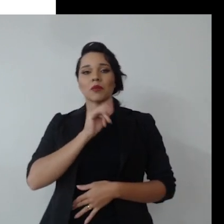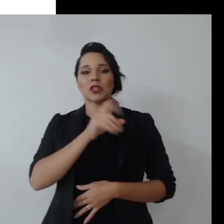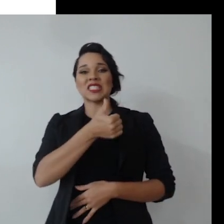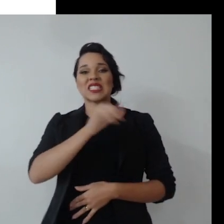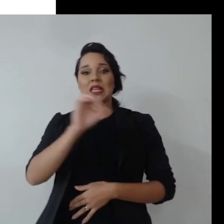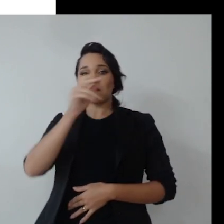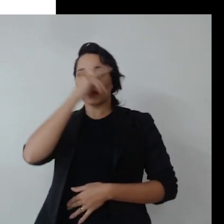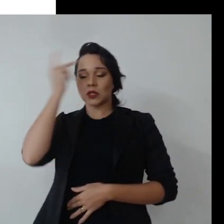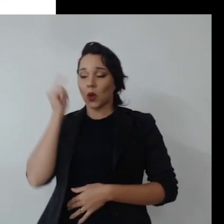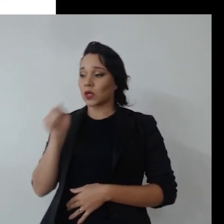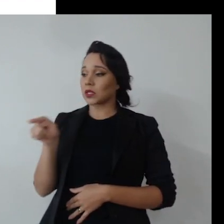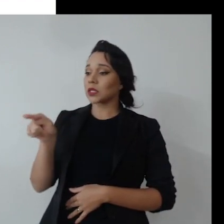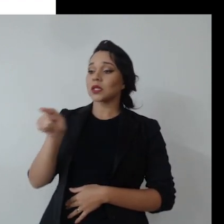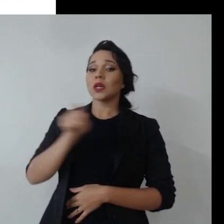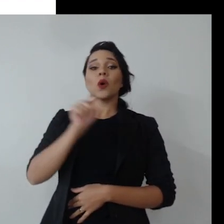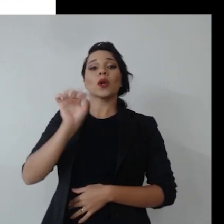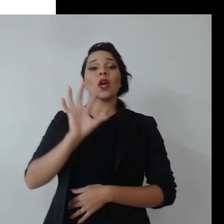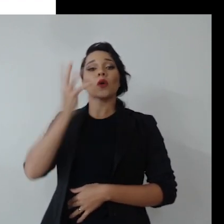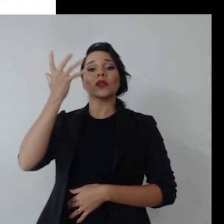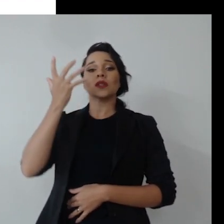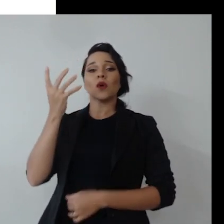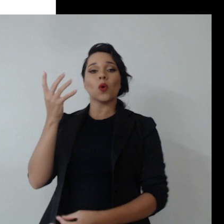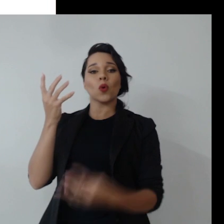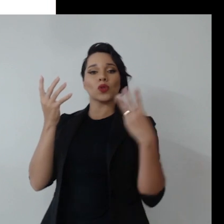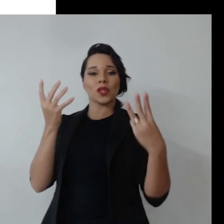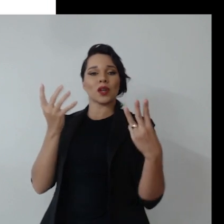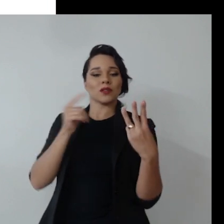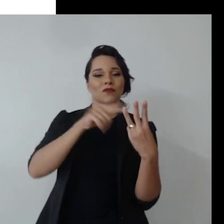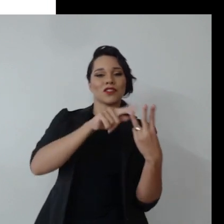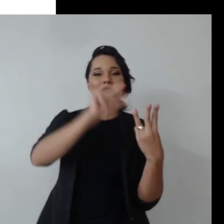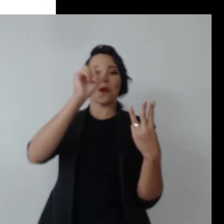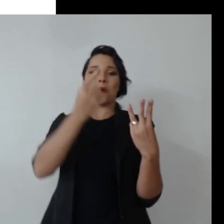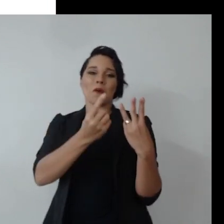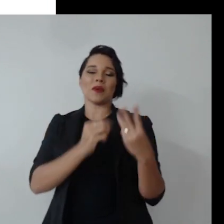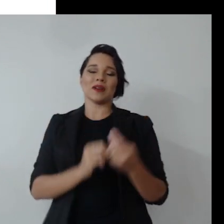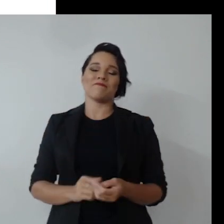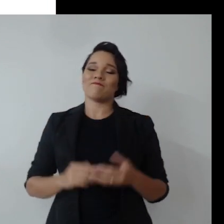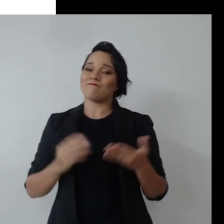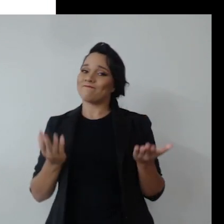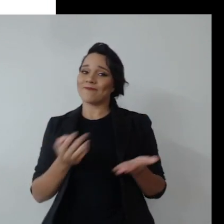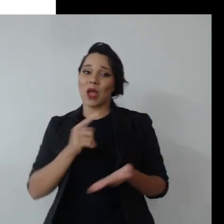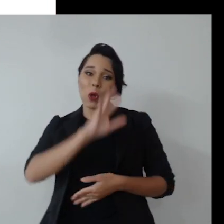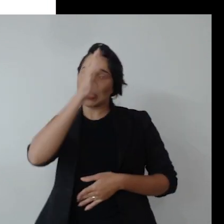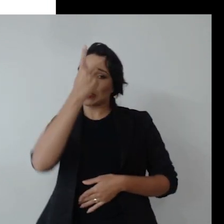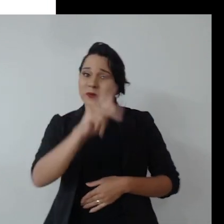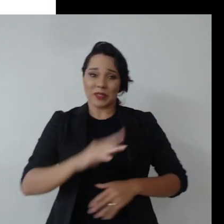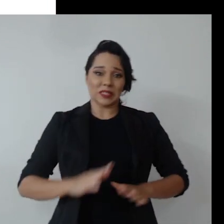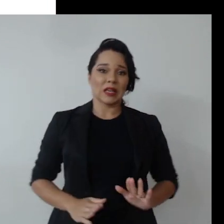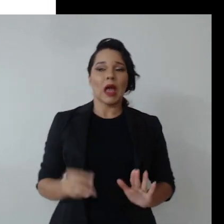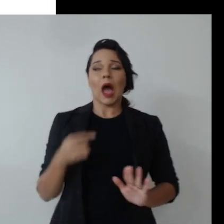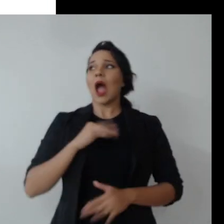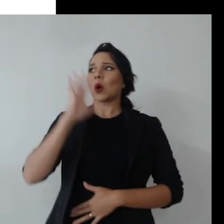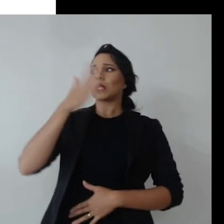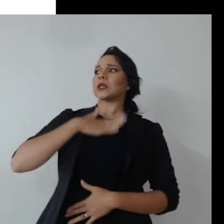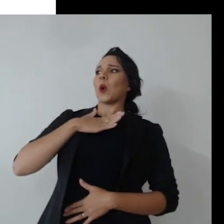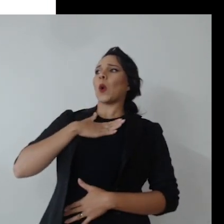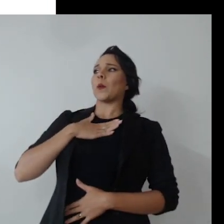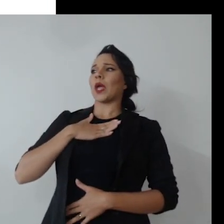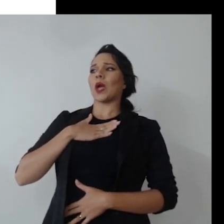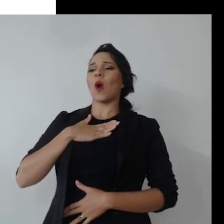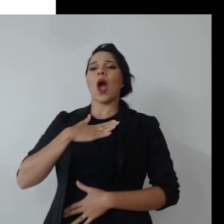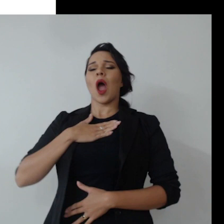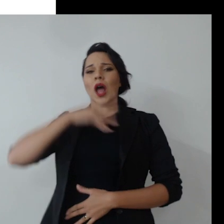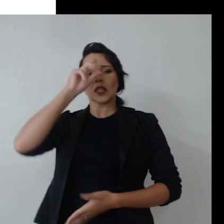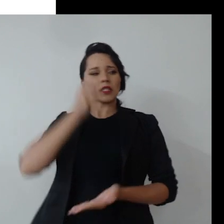amostra de 100 pessoas e que aconteceram só com 3 pessoas e você é uma delas. Você está enviesado. Você acaba usando o seu viés numa